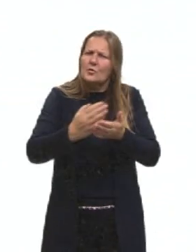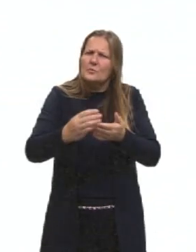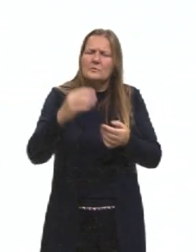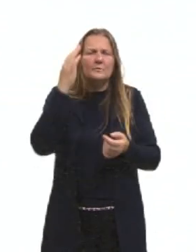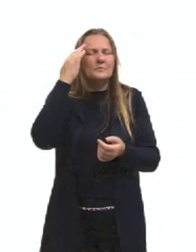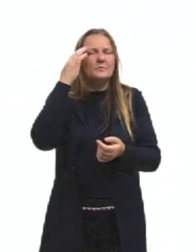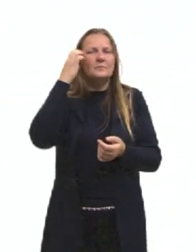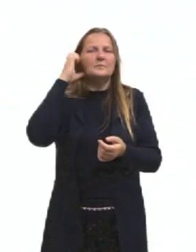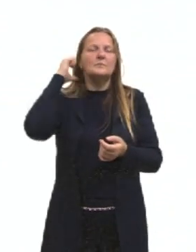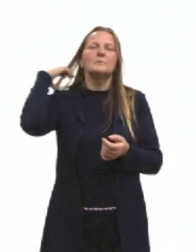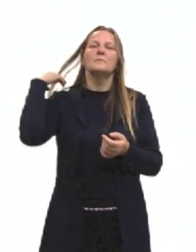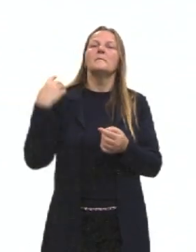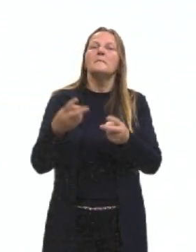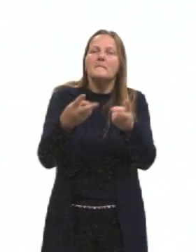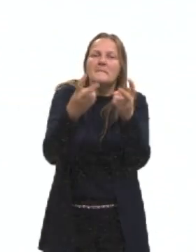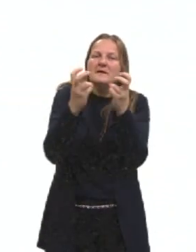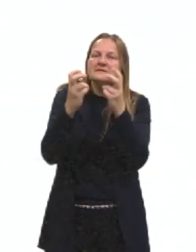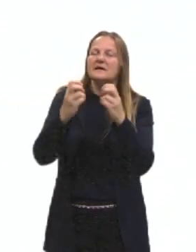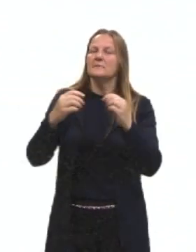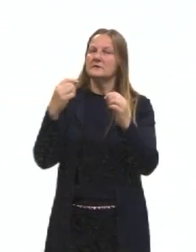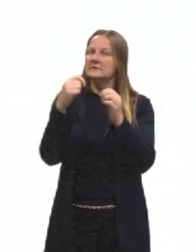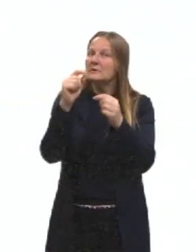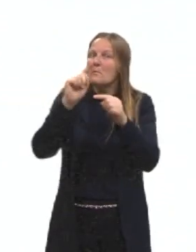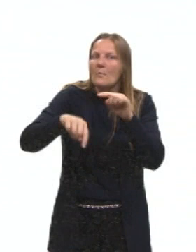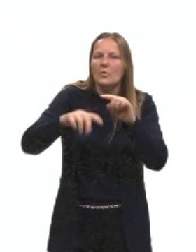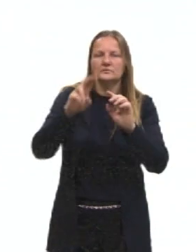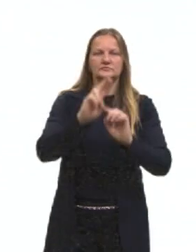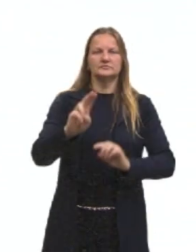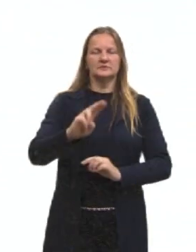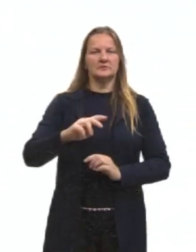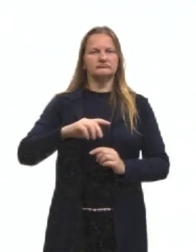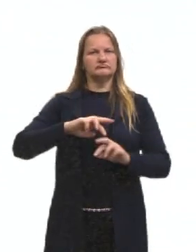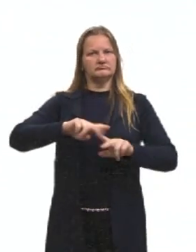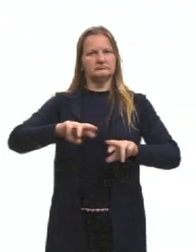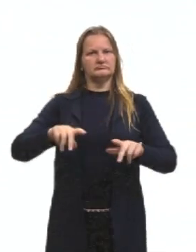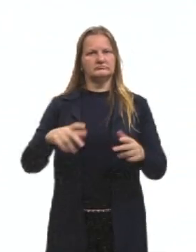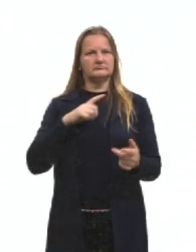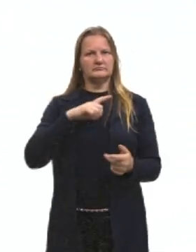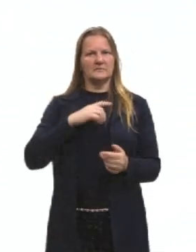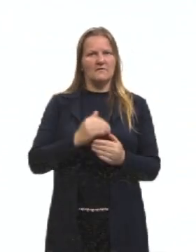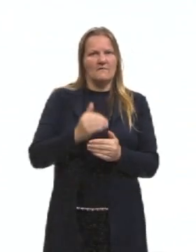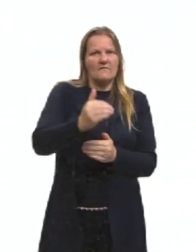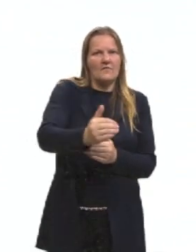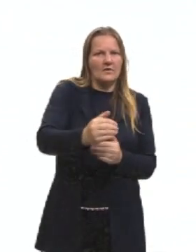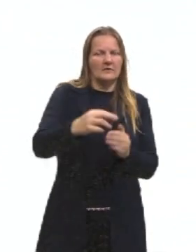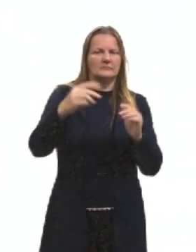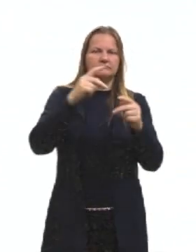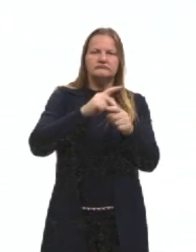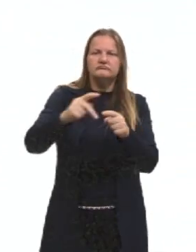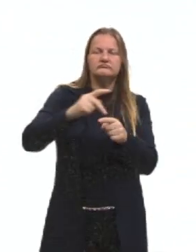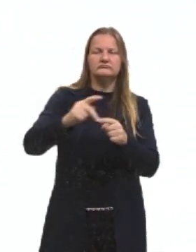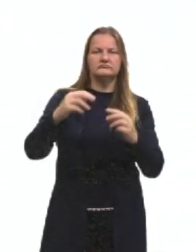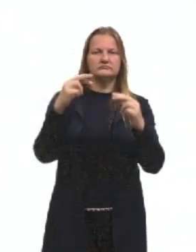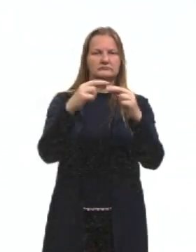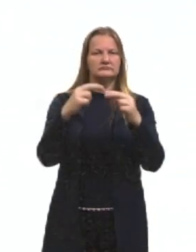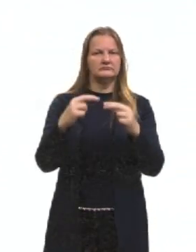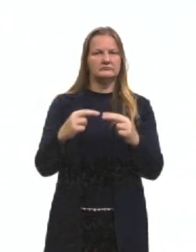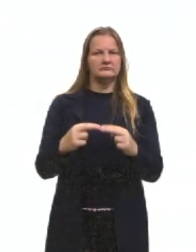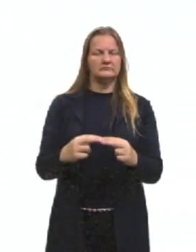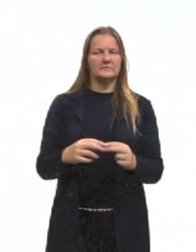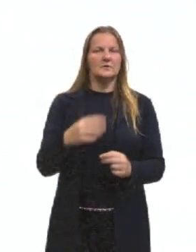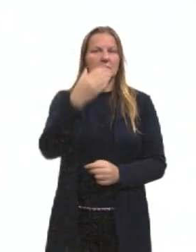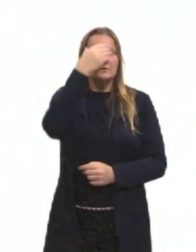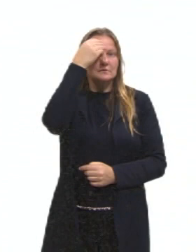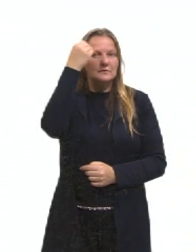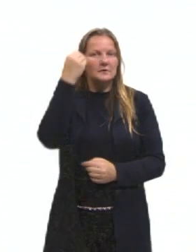percebe essas arestas que não podem ficar para fora, e que não podem ser esquecidas